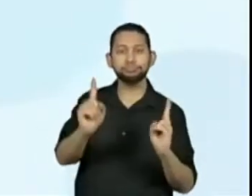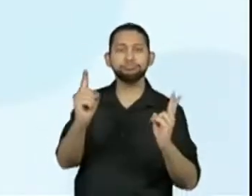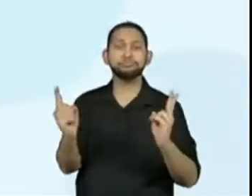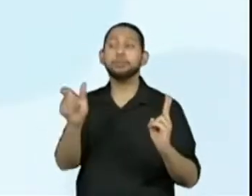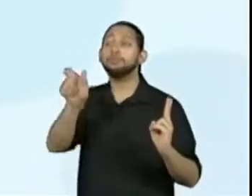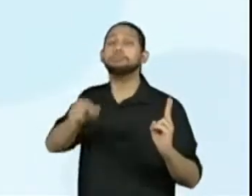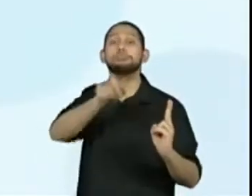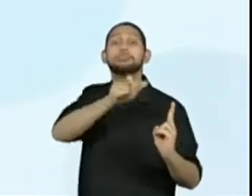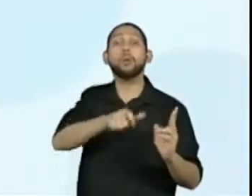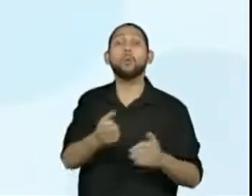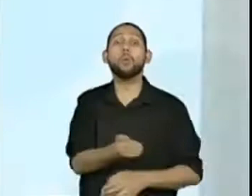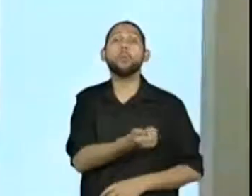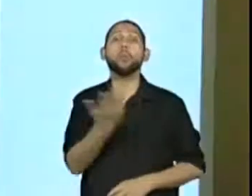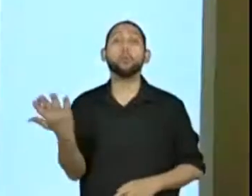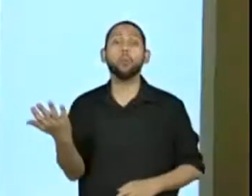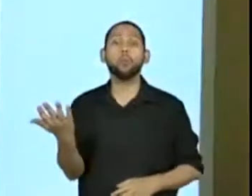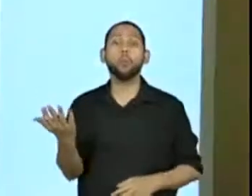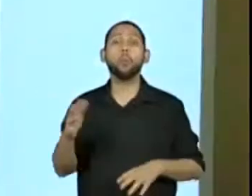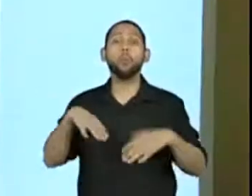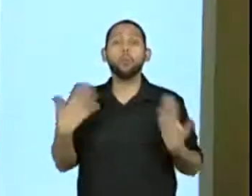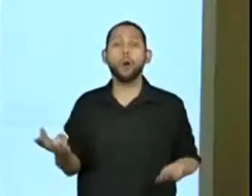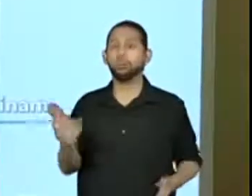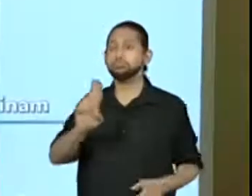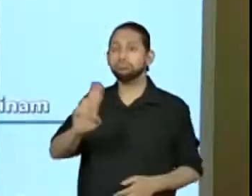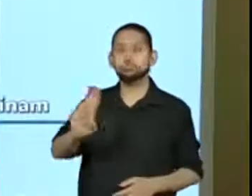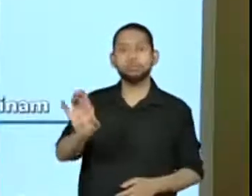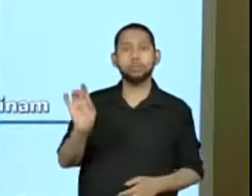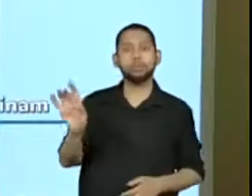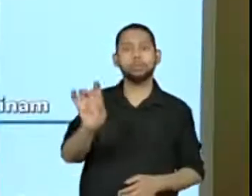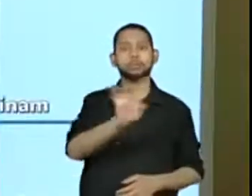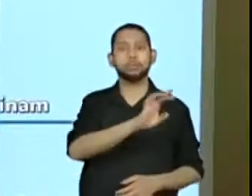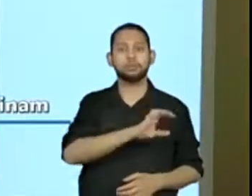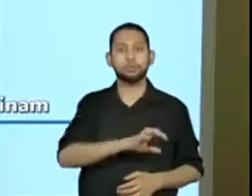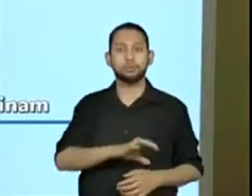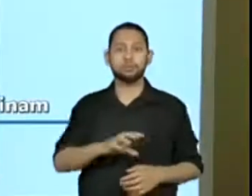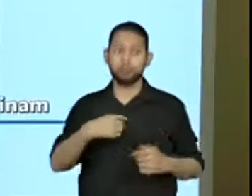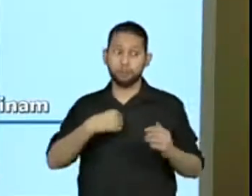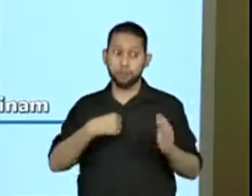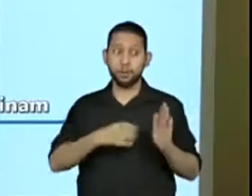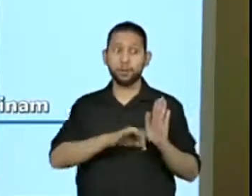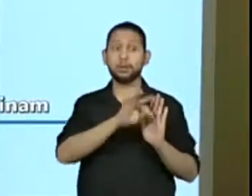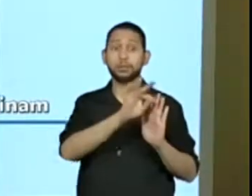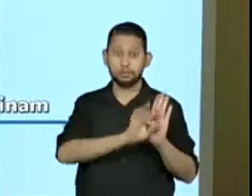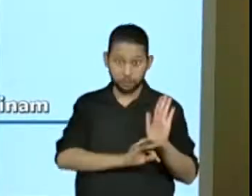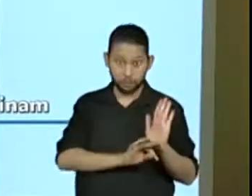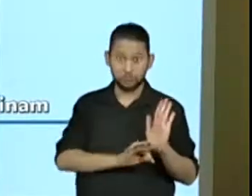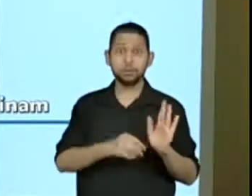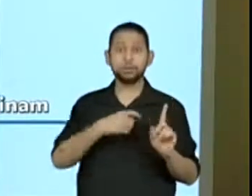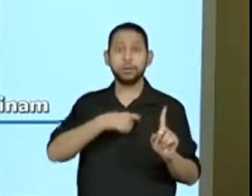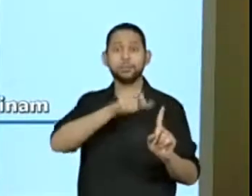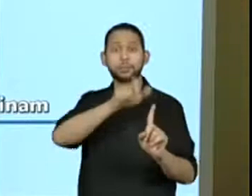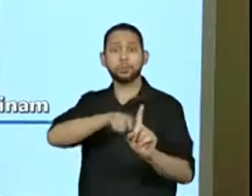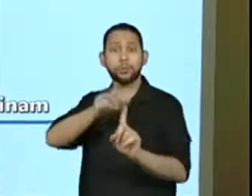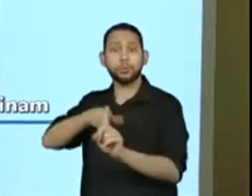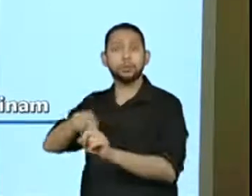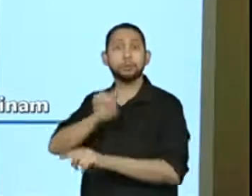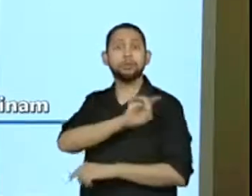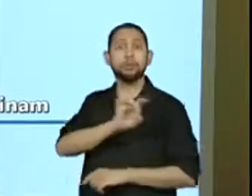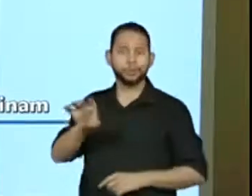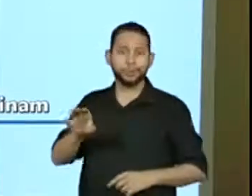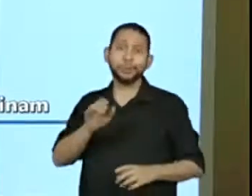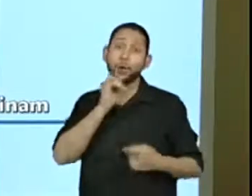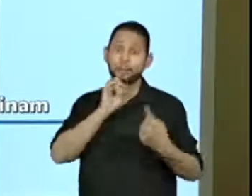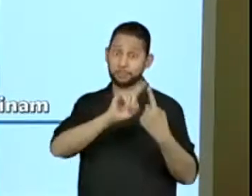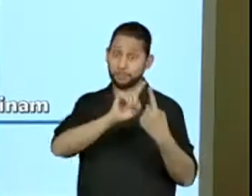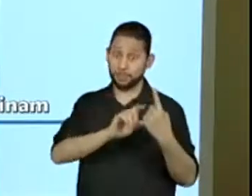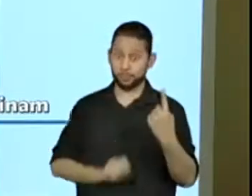da fábula? Vamos tentar relembrar do que a gente leu nos textos. Tinha lá o rei macaco, já